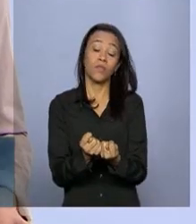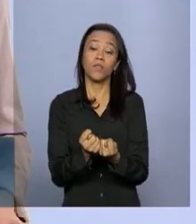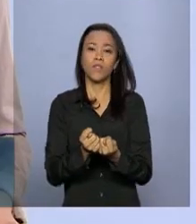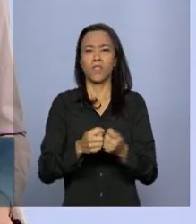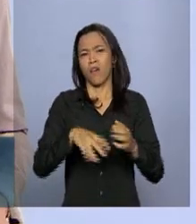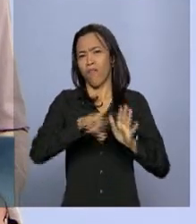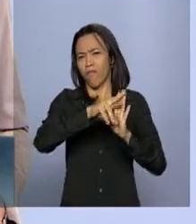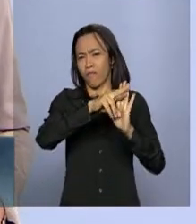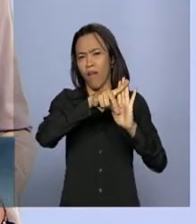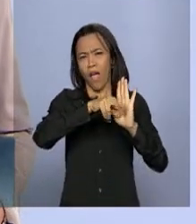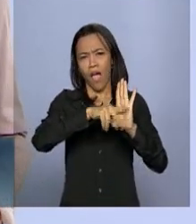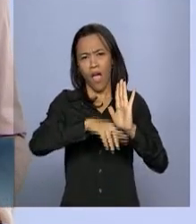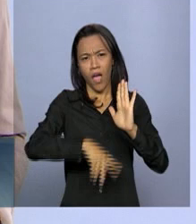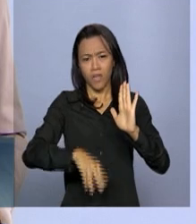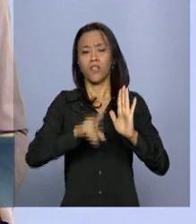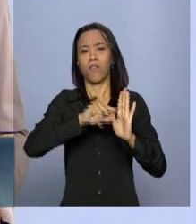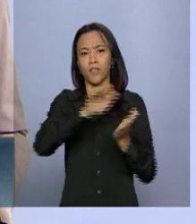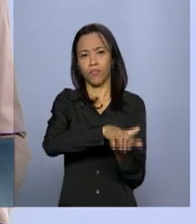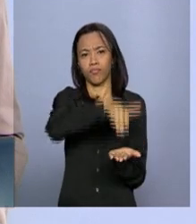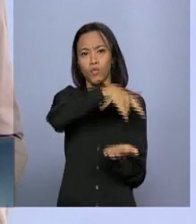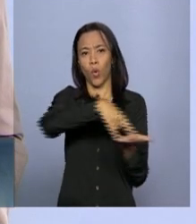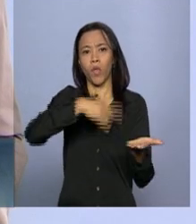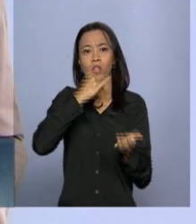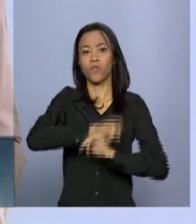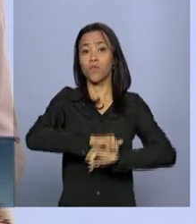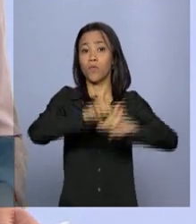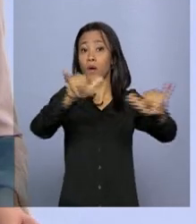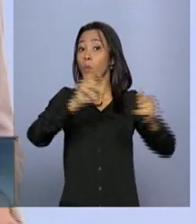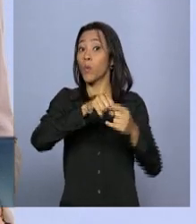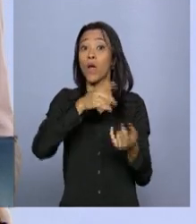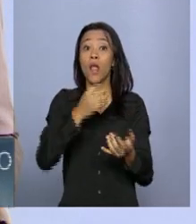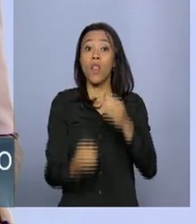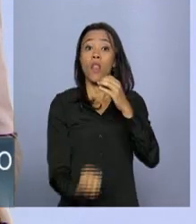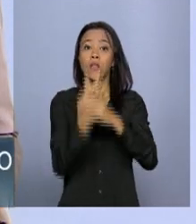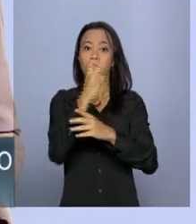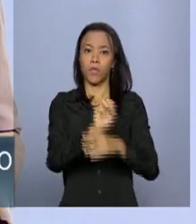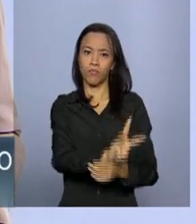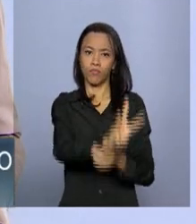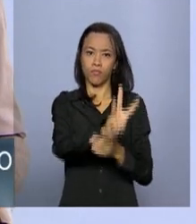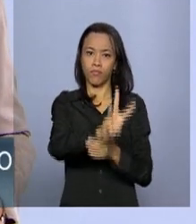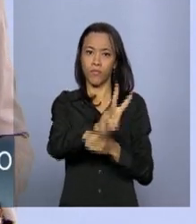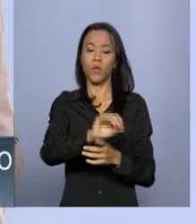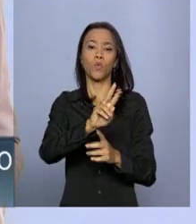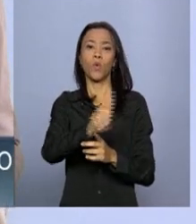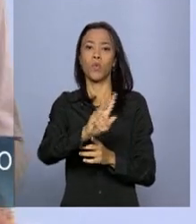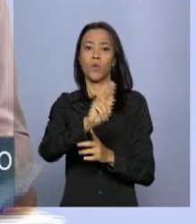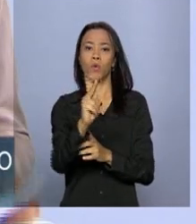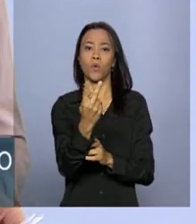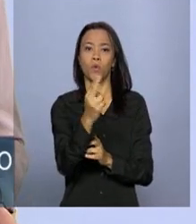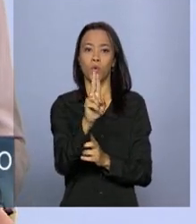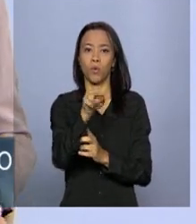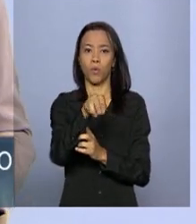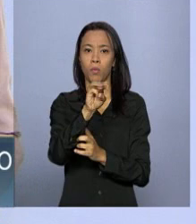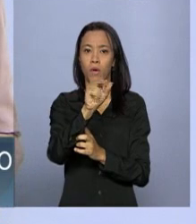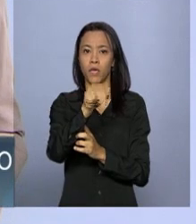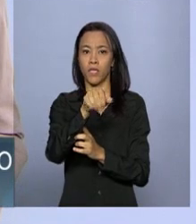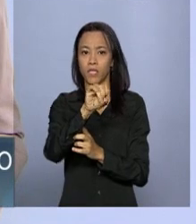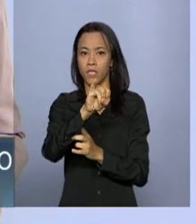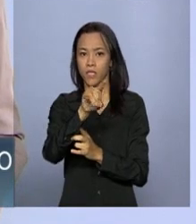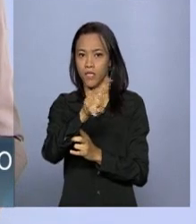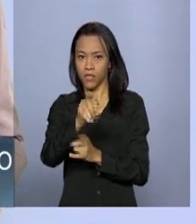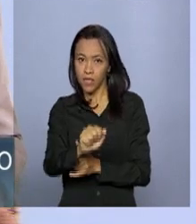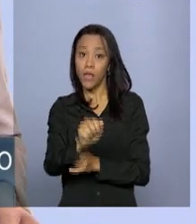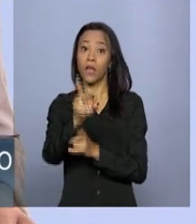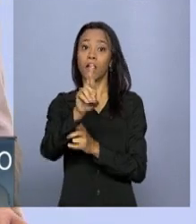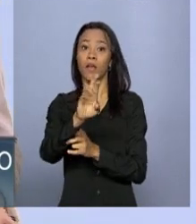Entre as medidas que vão ser anunciadas está o lançamento de um portal, o Humaniza Redes. Por este site, a